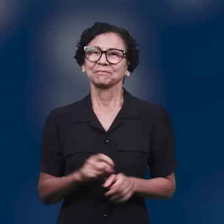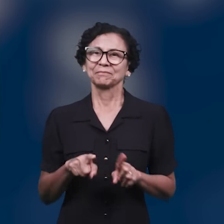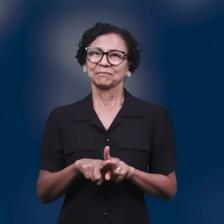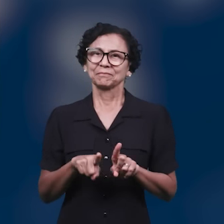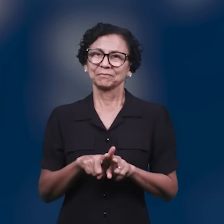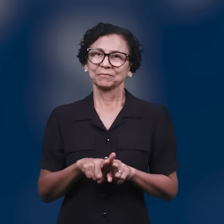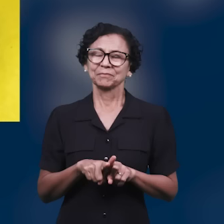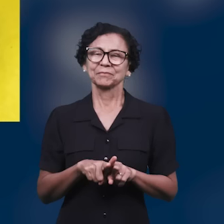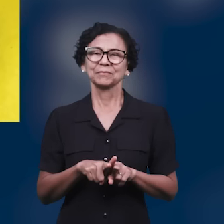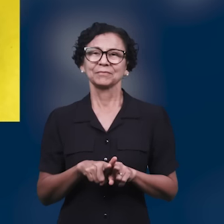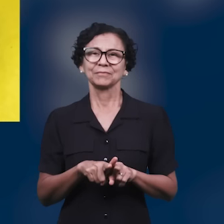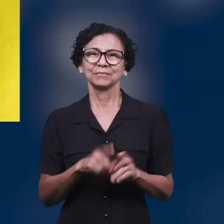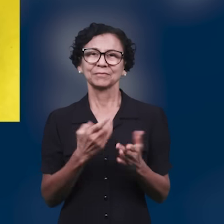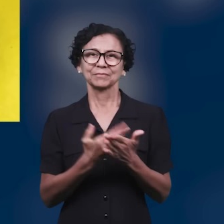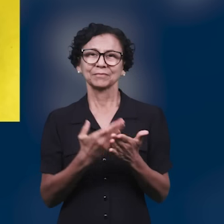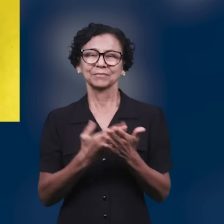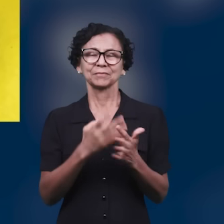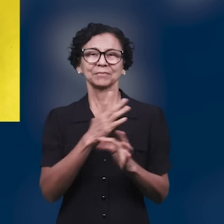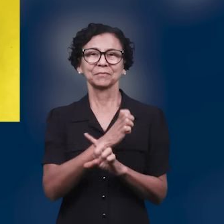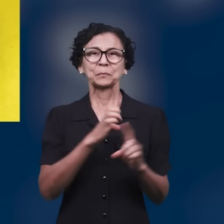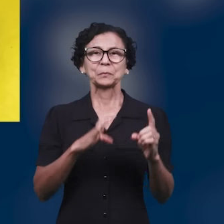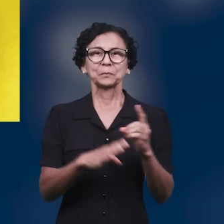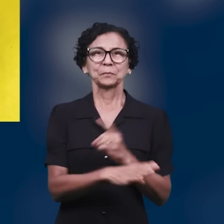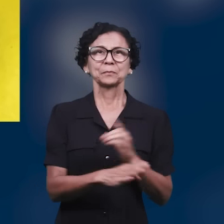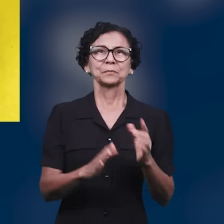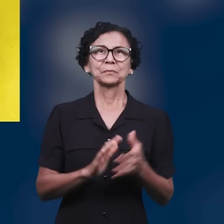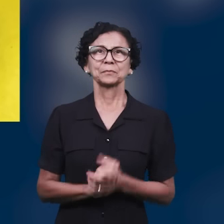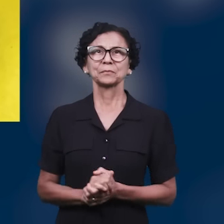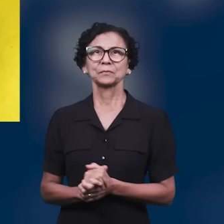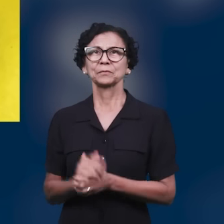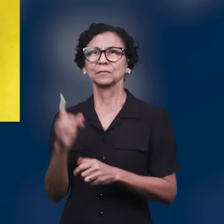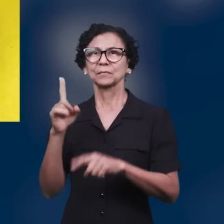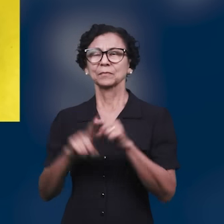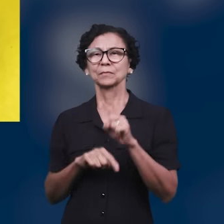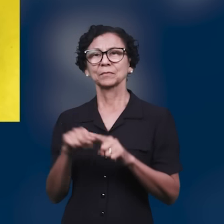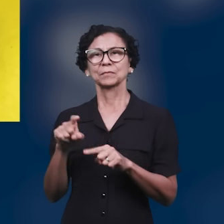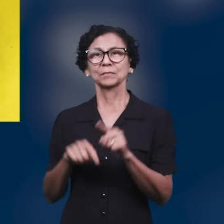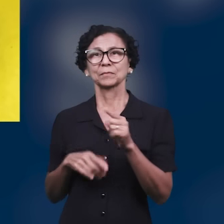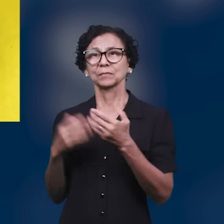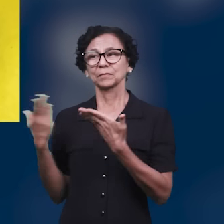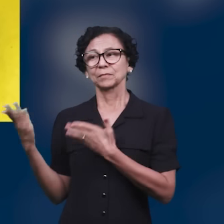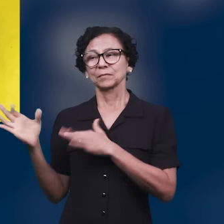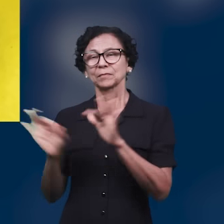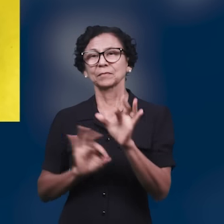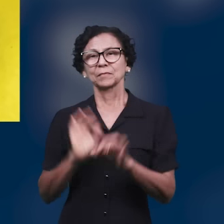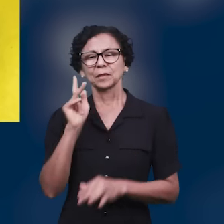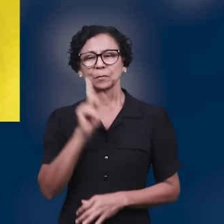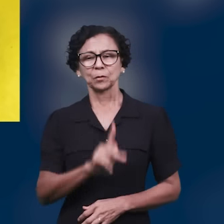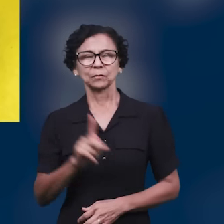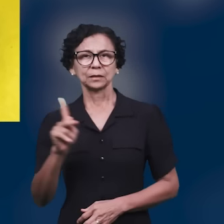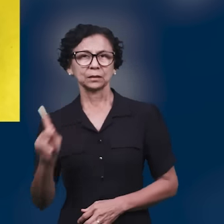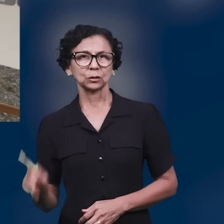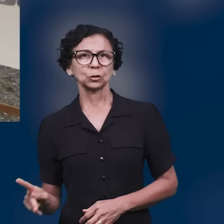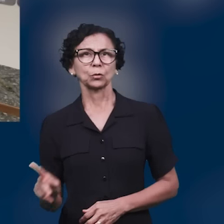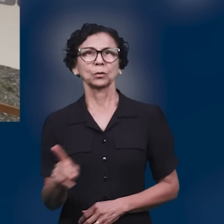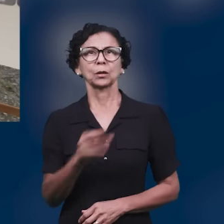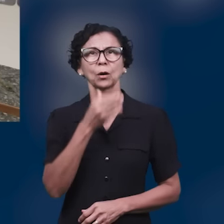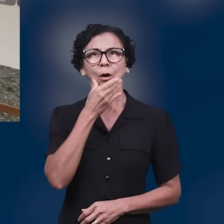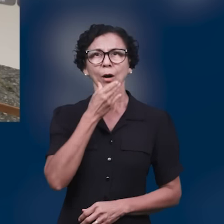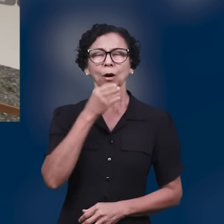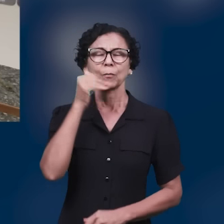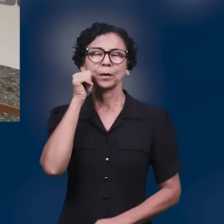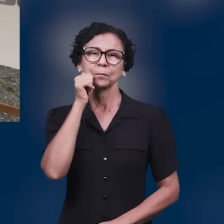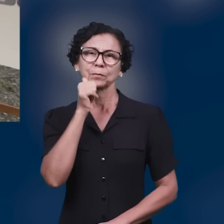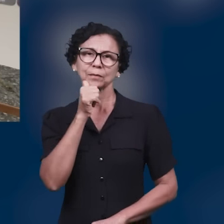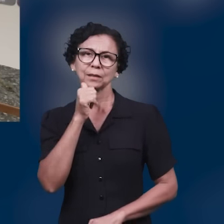IBD. Os materiais expostos nos estandes foram confeccionados por professores, irmãos, senhoras